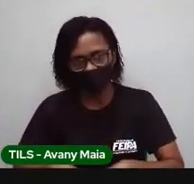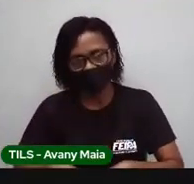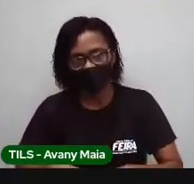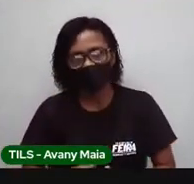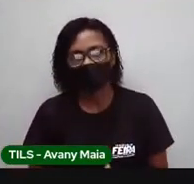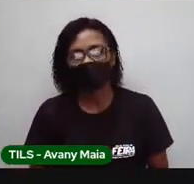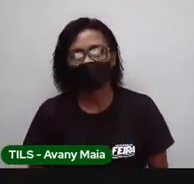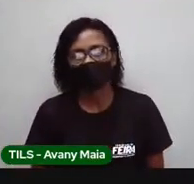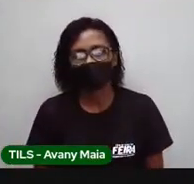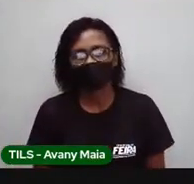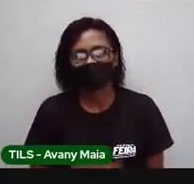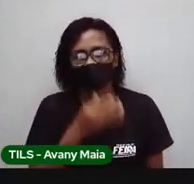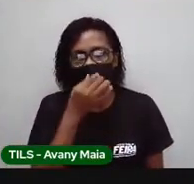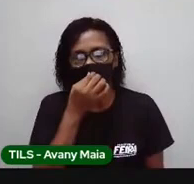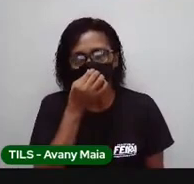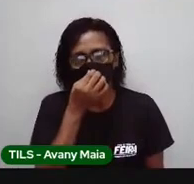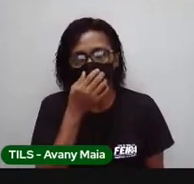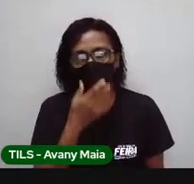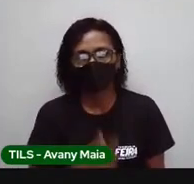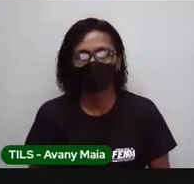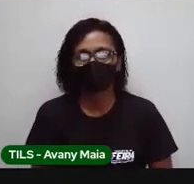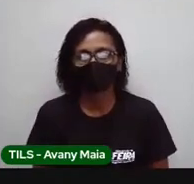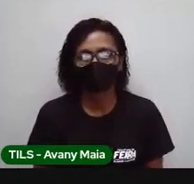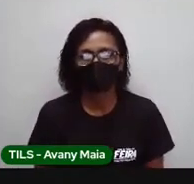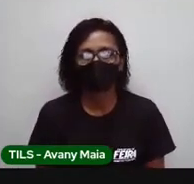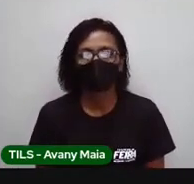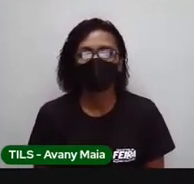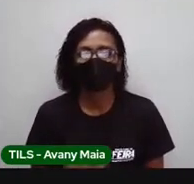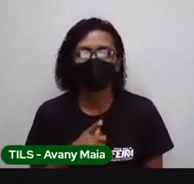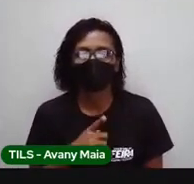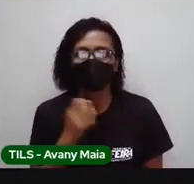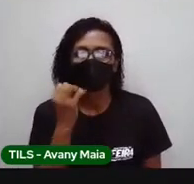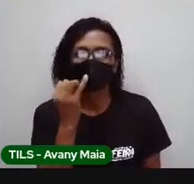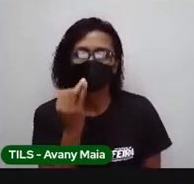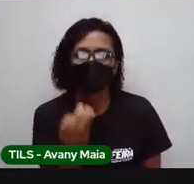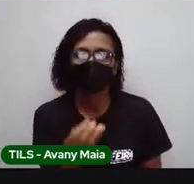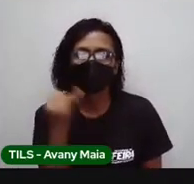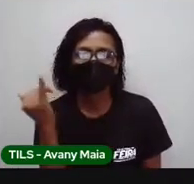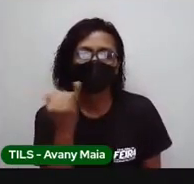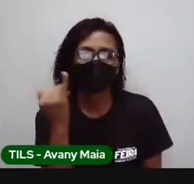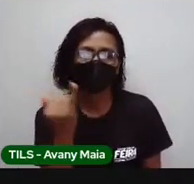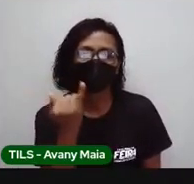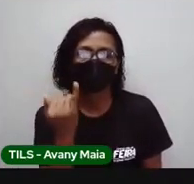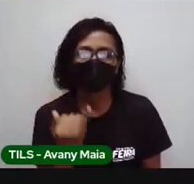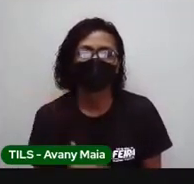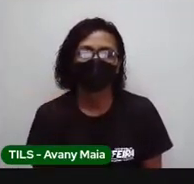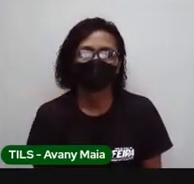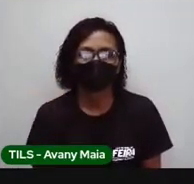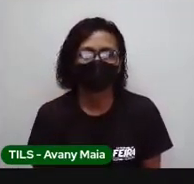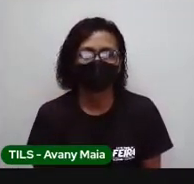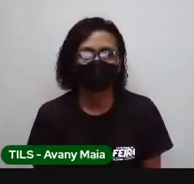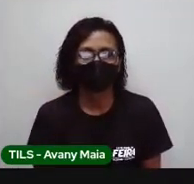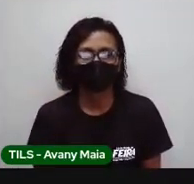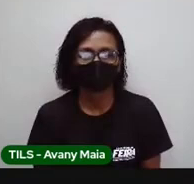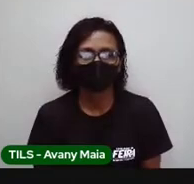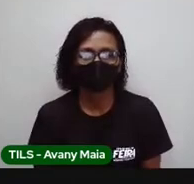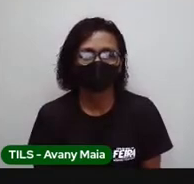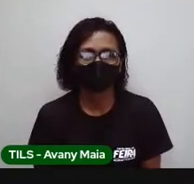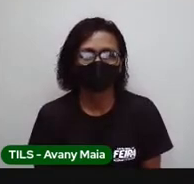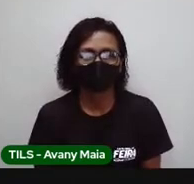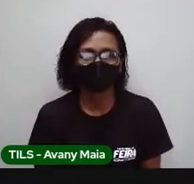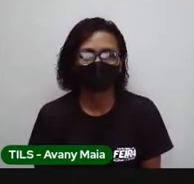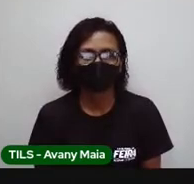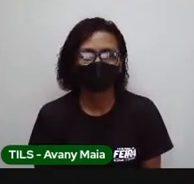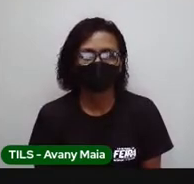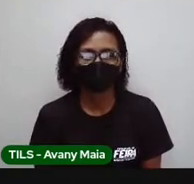três quilogramas. Mas, tem um comentário importante que eu preciso fazer com você, em relação a